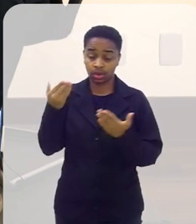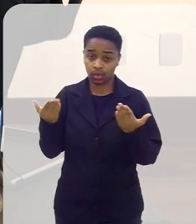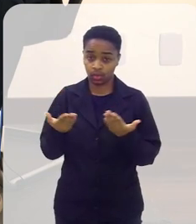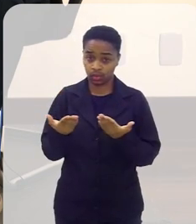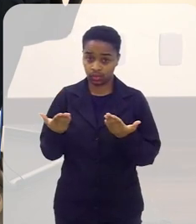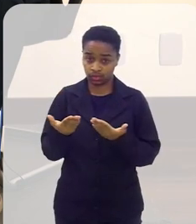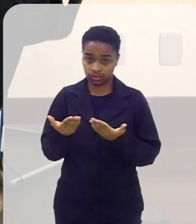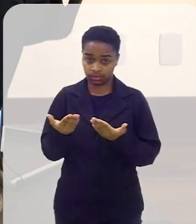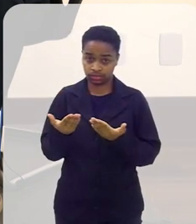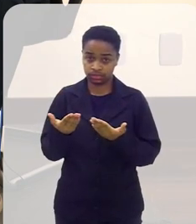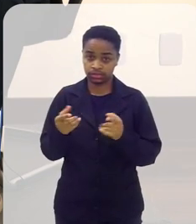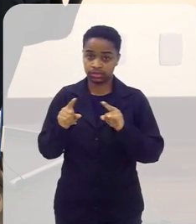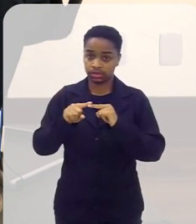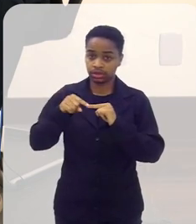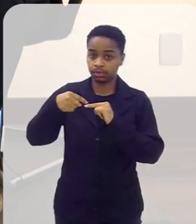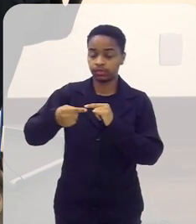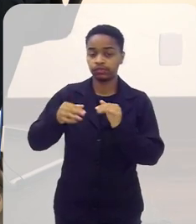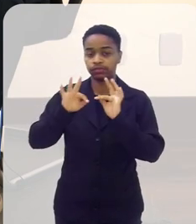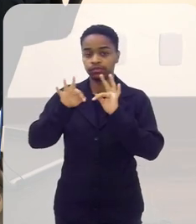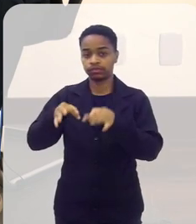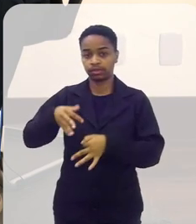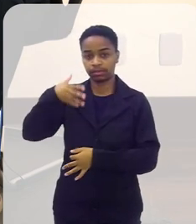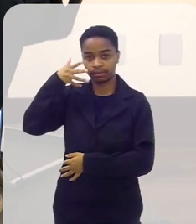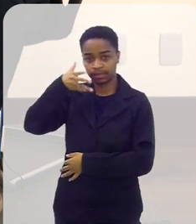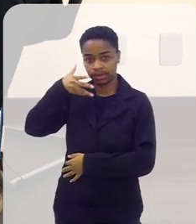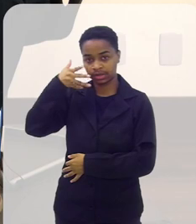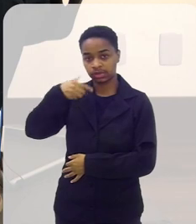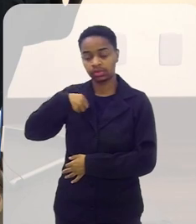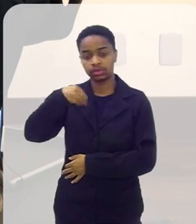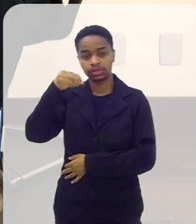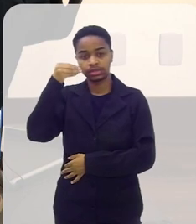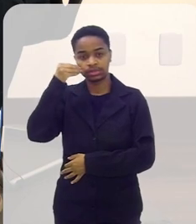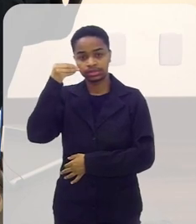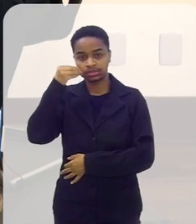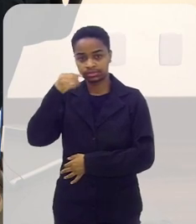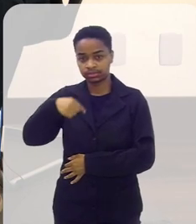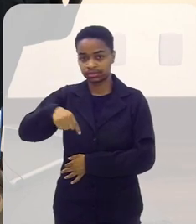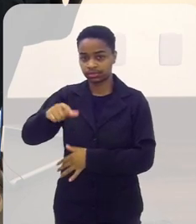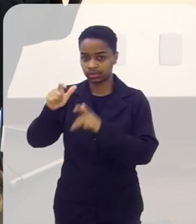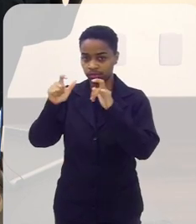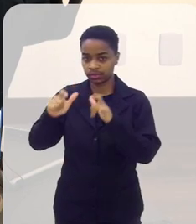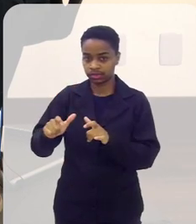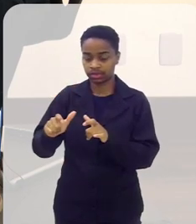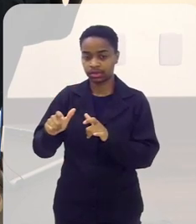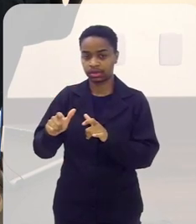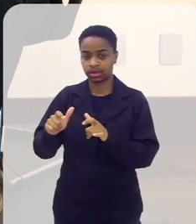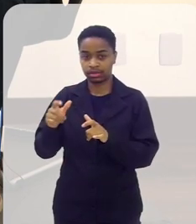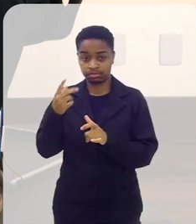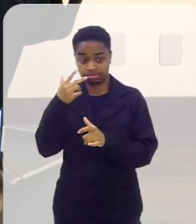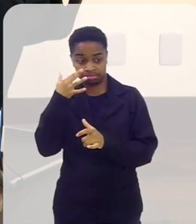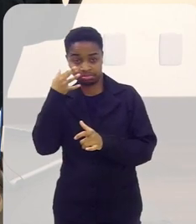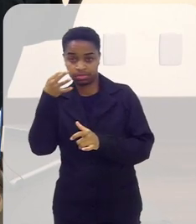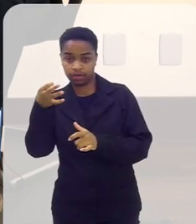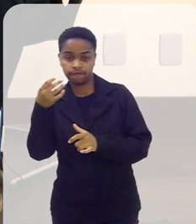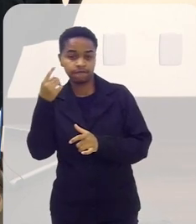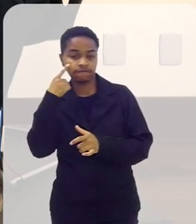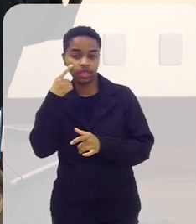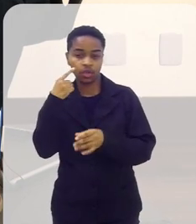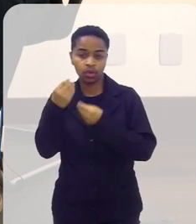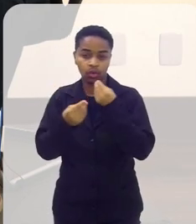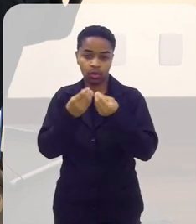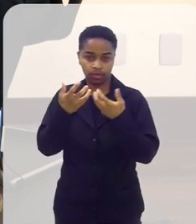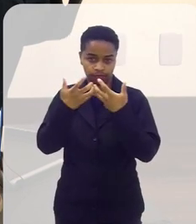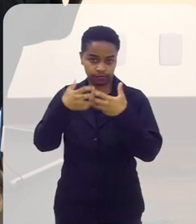quero tentar hoje quando terminar a palestra passar lá no stand dar uma olhada